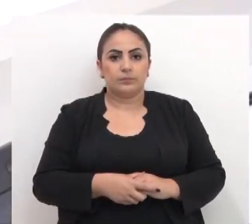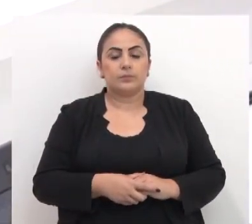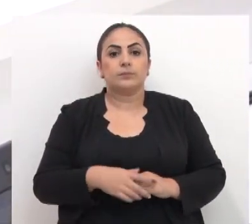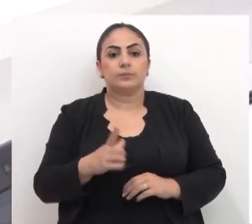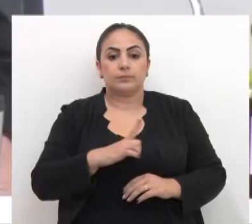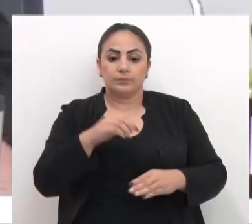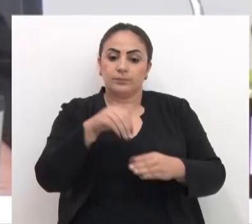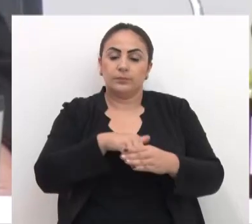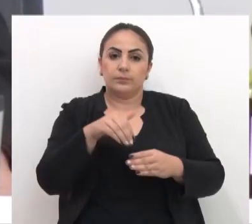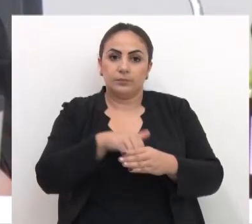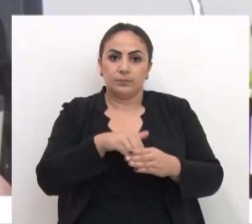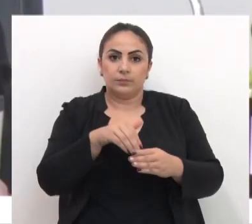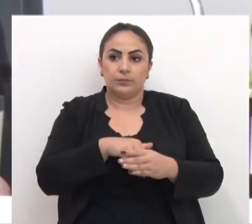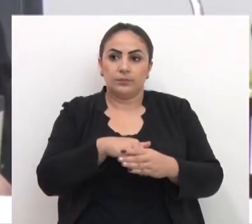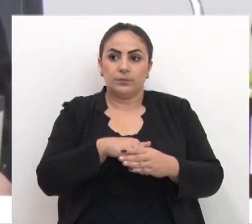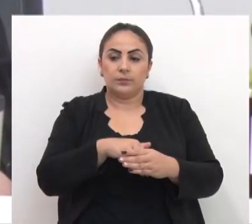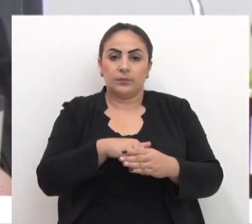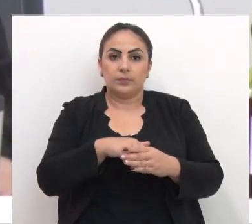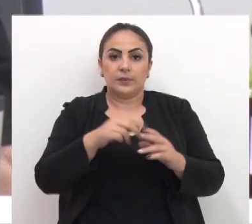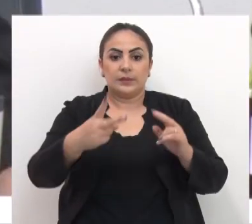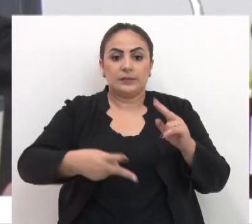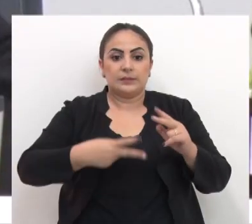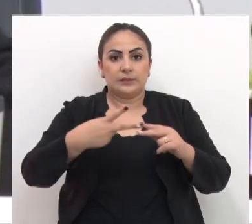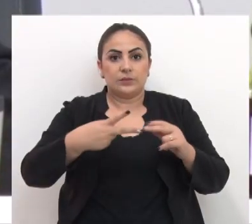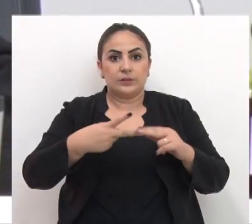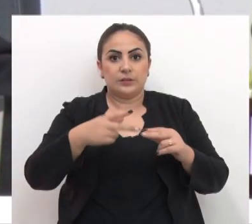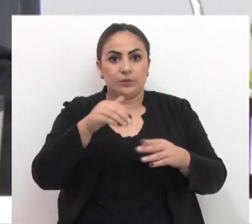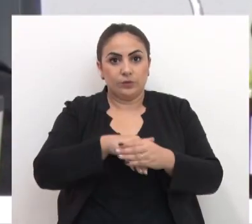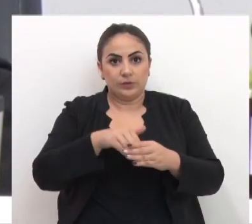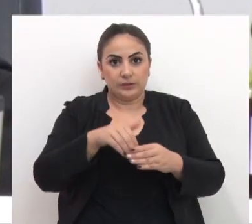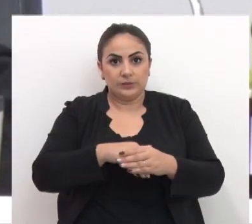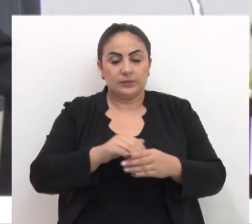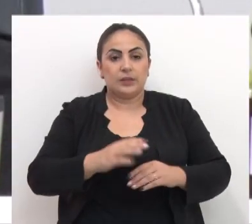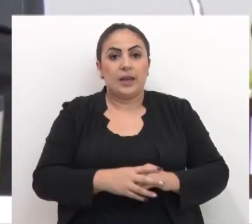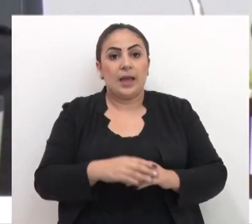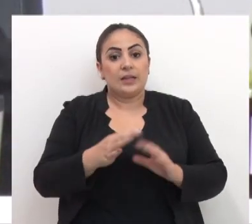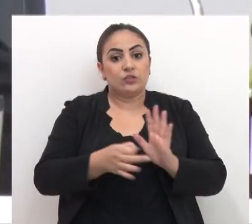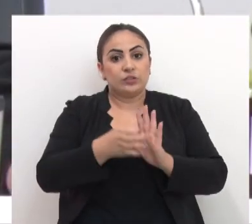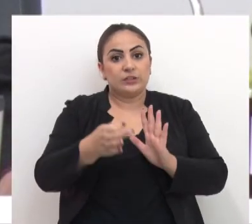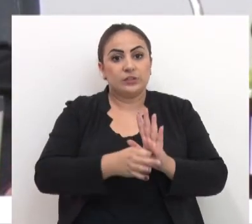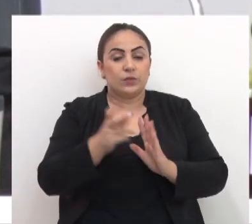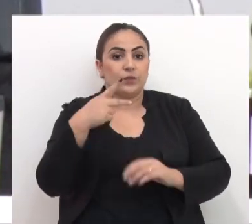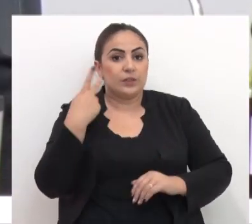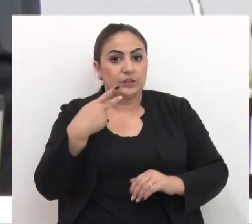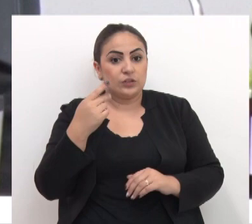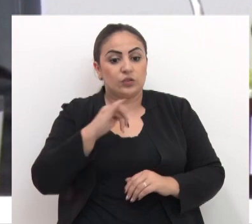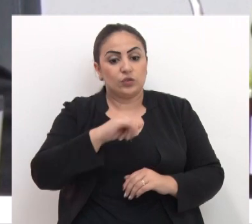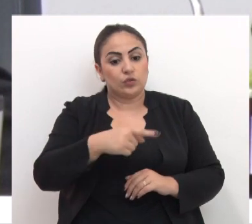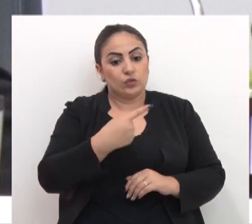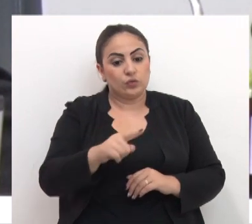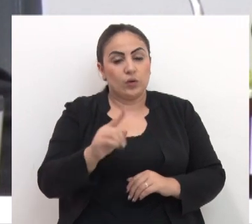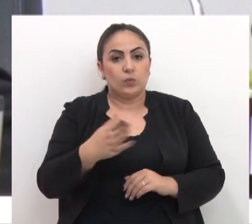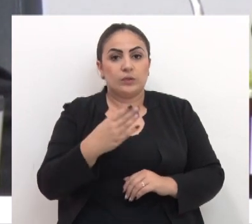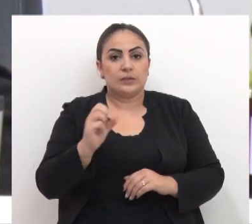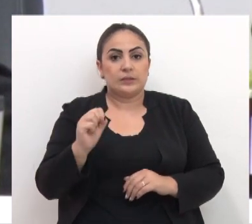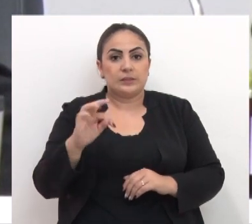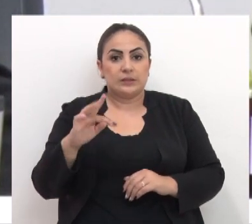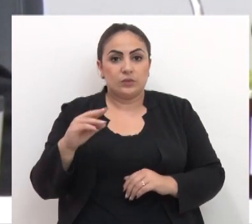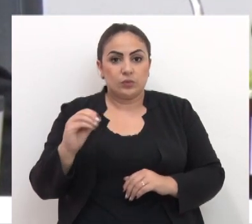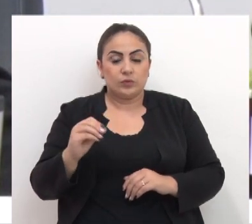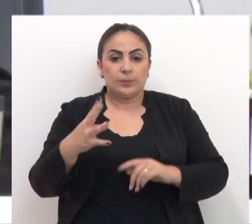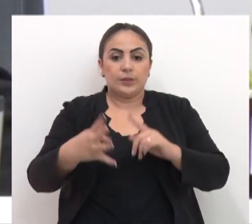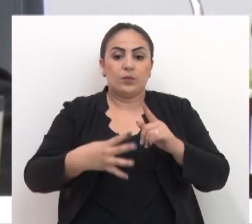Coloco em votação, segunda votação. Coloco em votação a indicação do vereador João dos Santos para